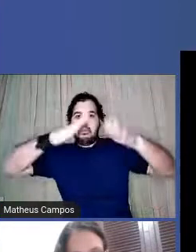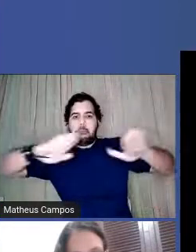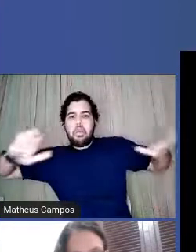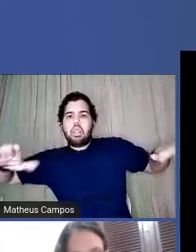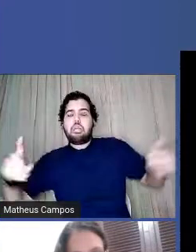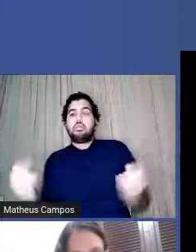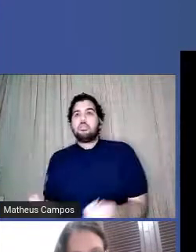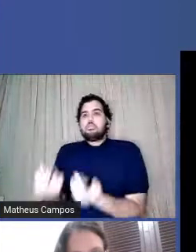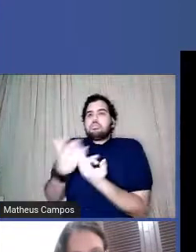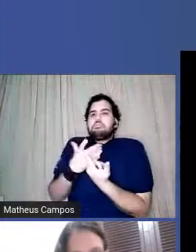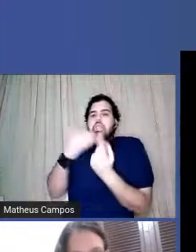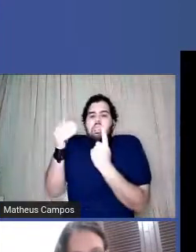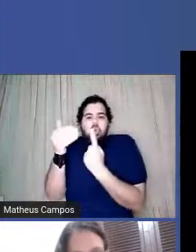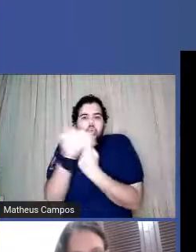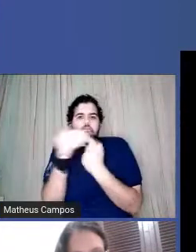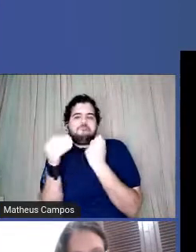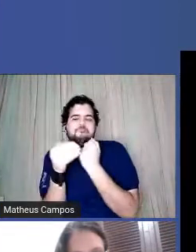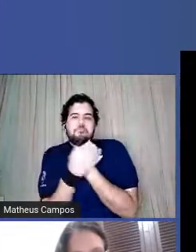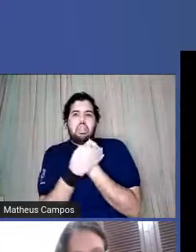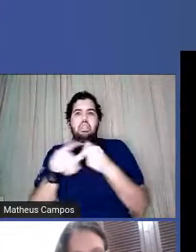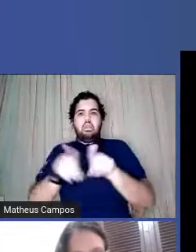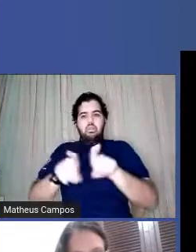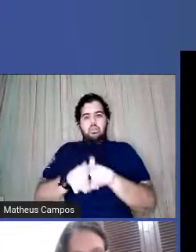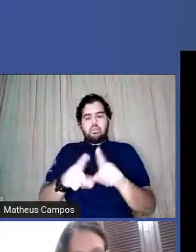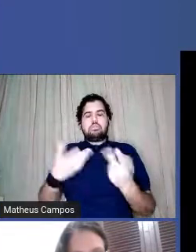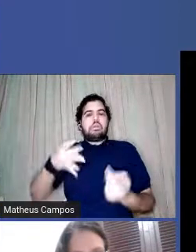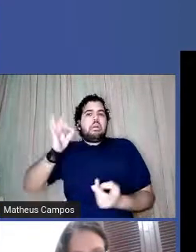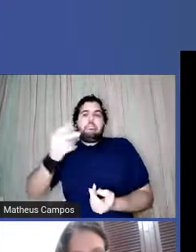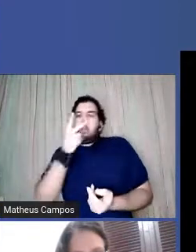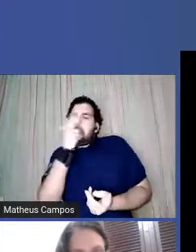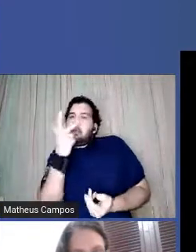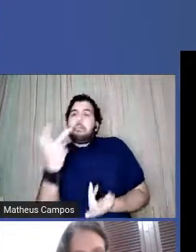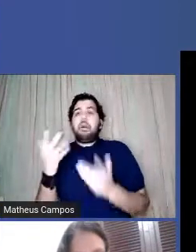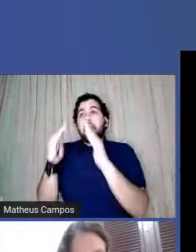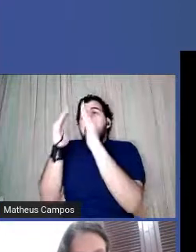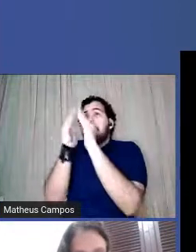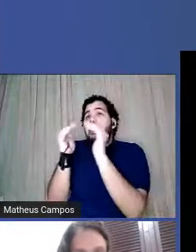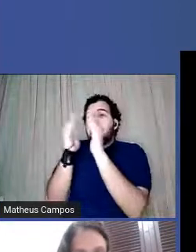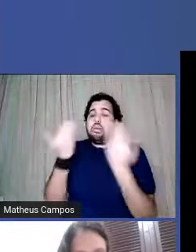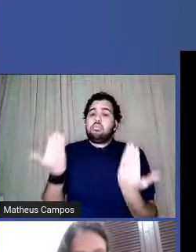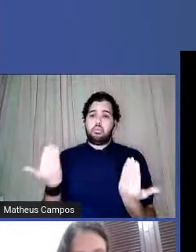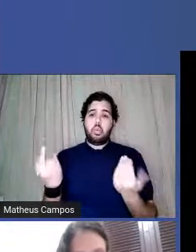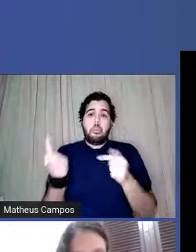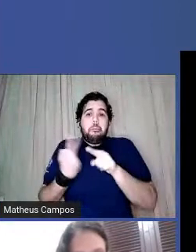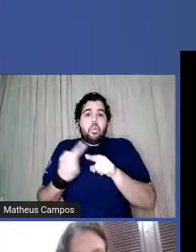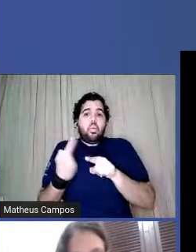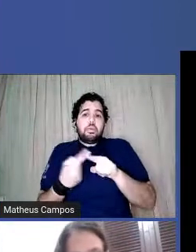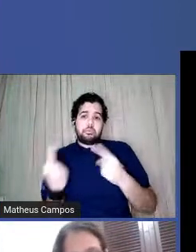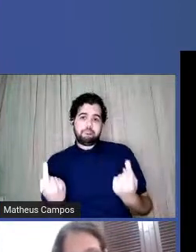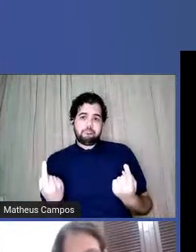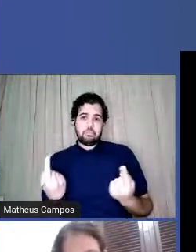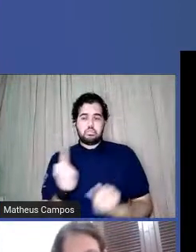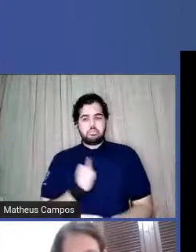Proteção, proteção. É quase que como um pedido mesmo, né? Porque, assim, pensando,